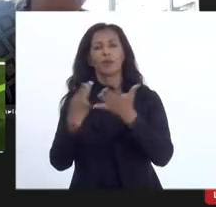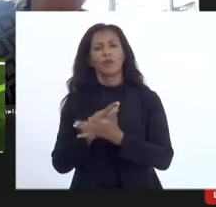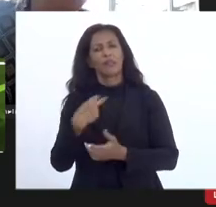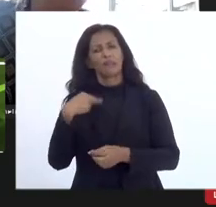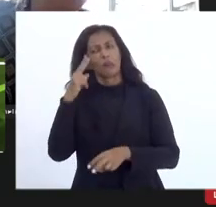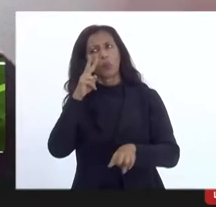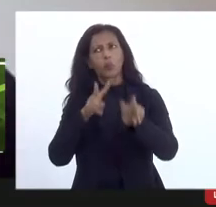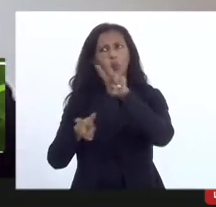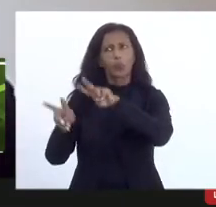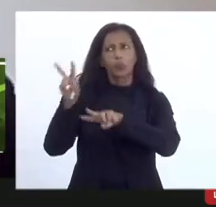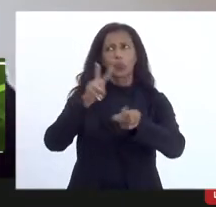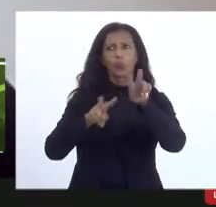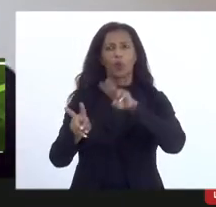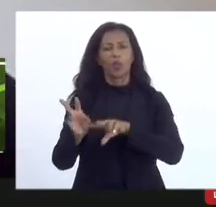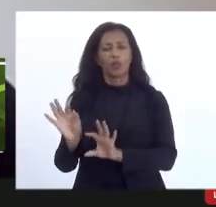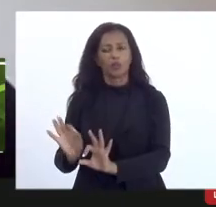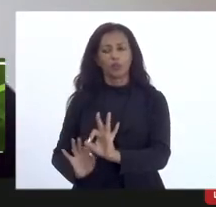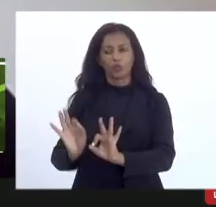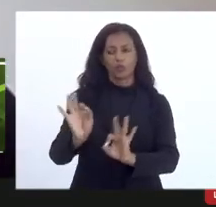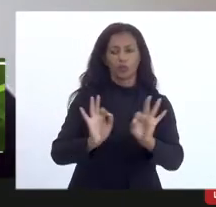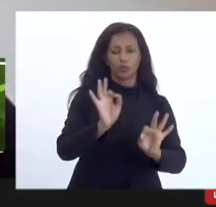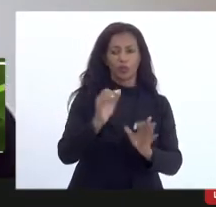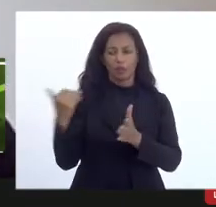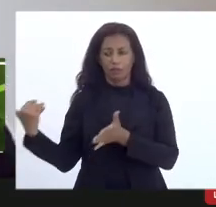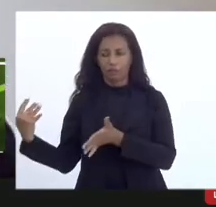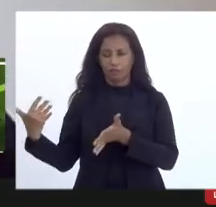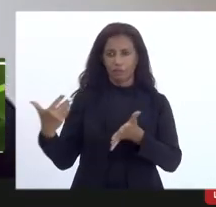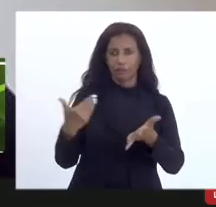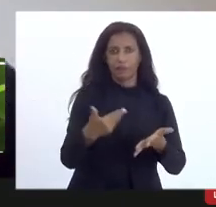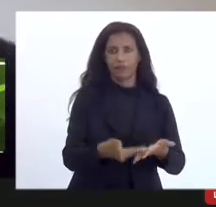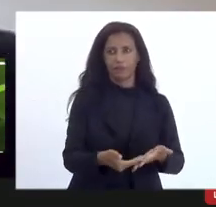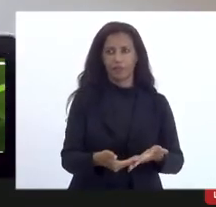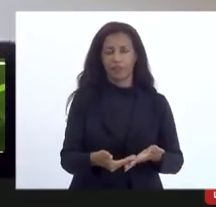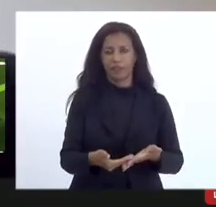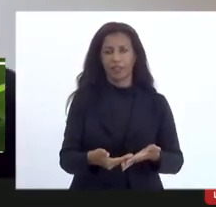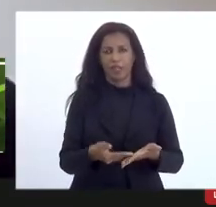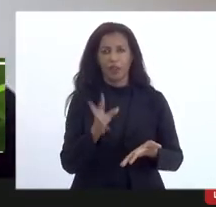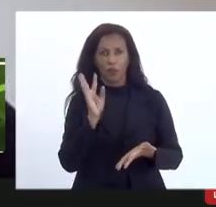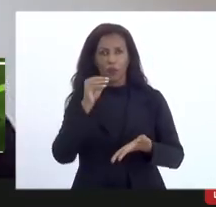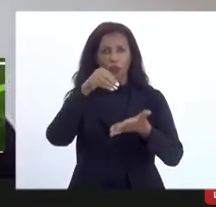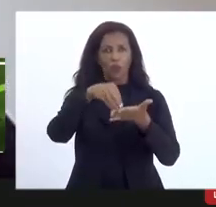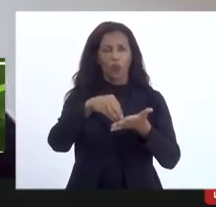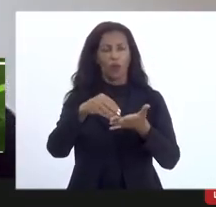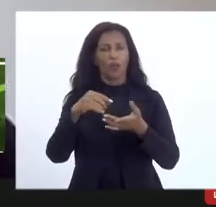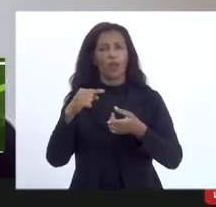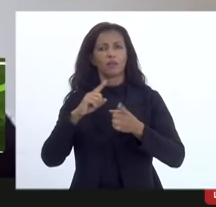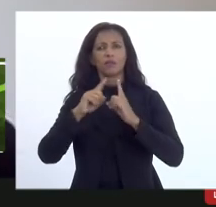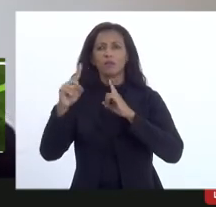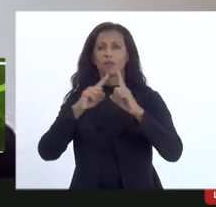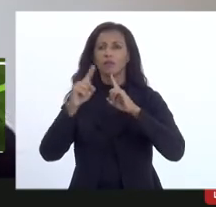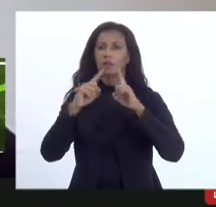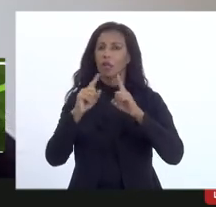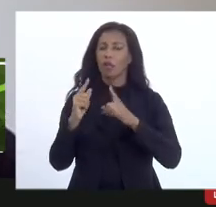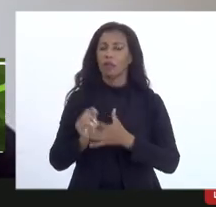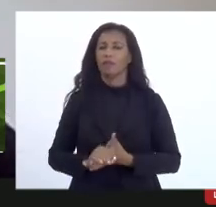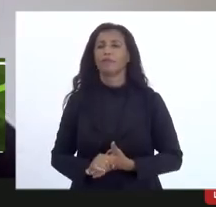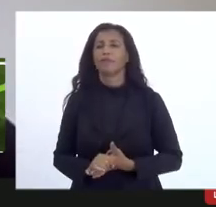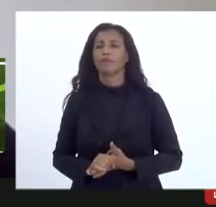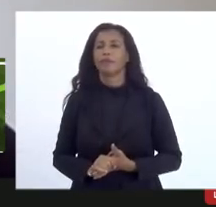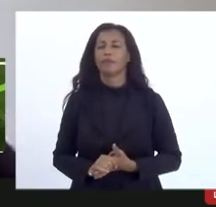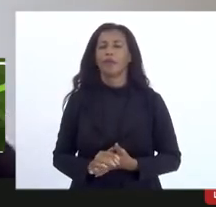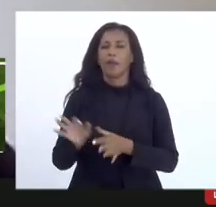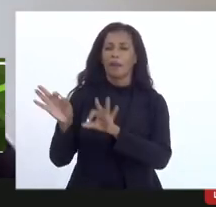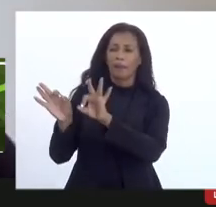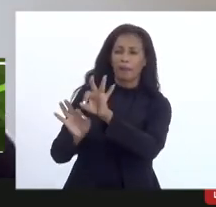vendo o projeto digamos ele veio ele foi colocado nessa discussão com algumas arestas projeto